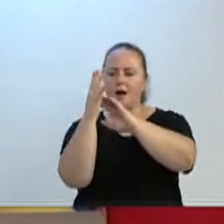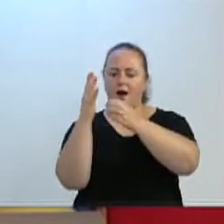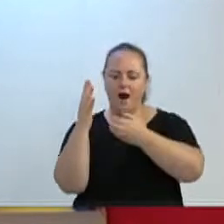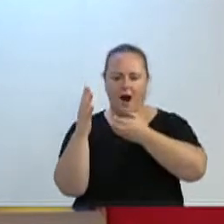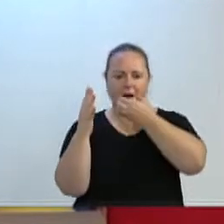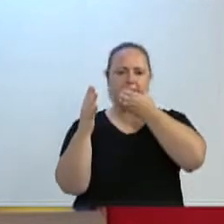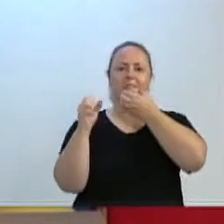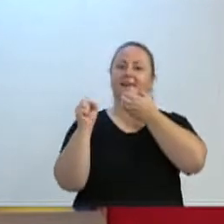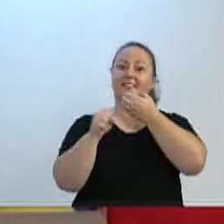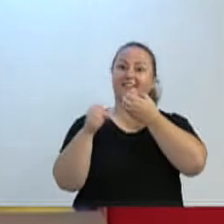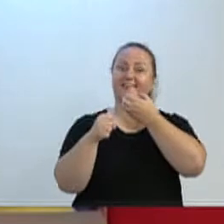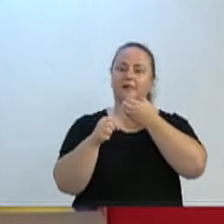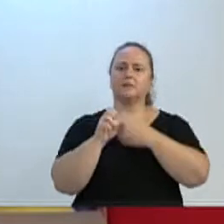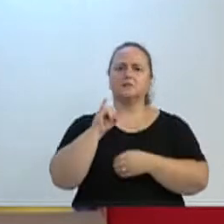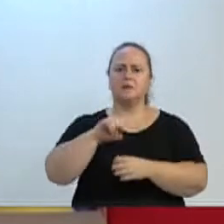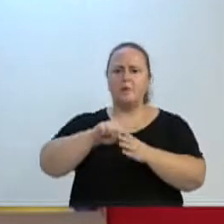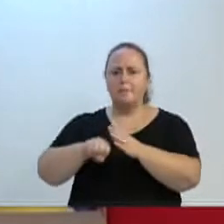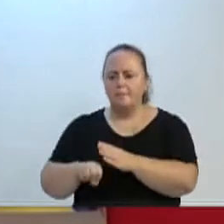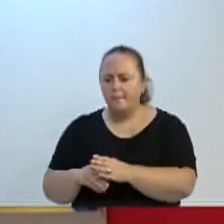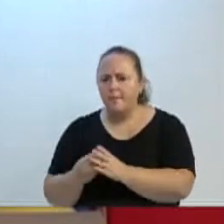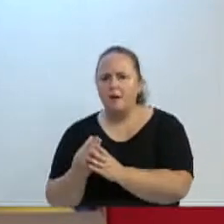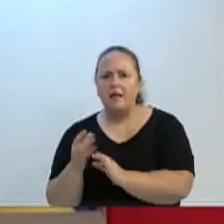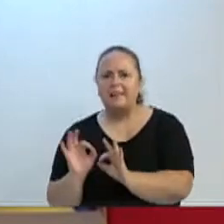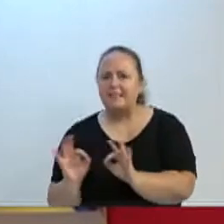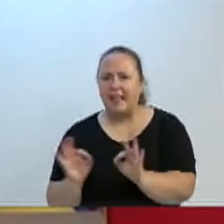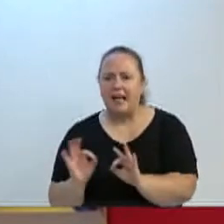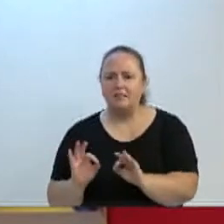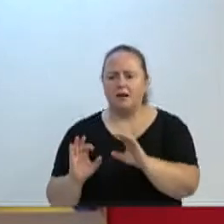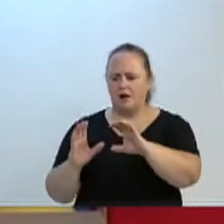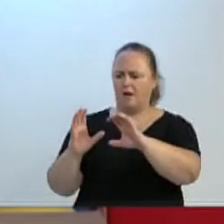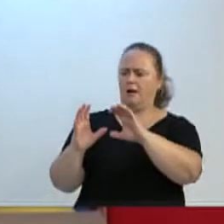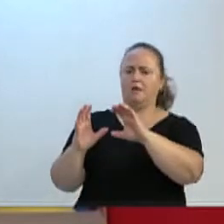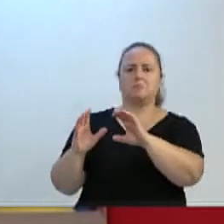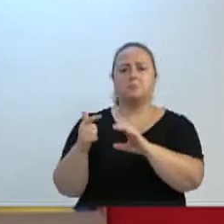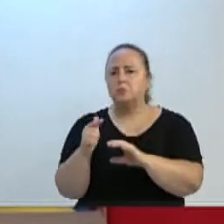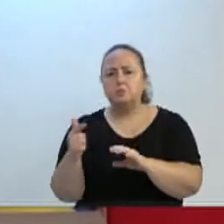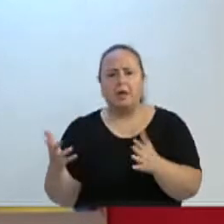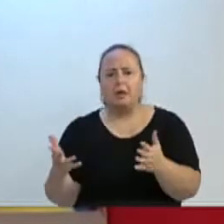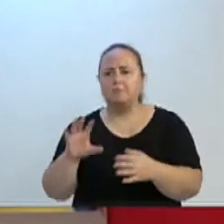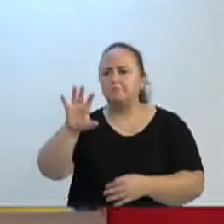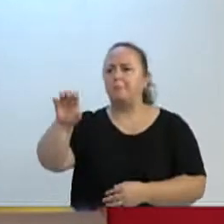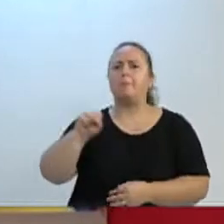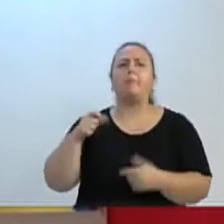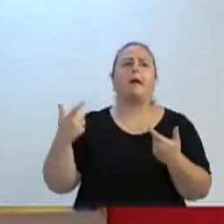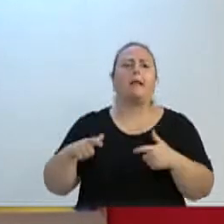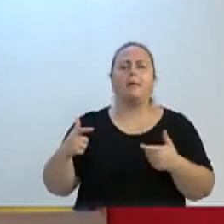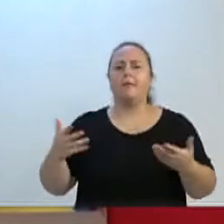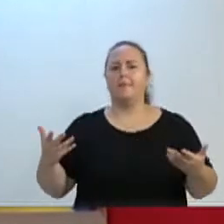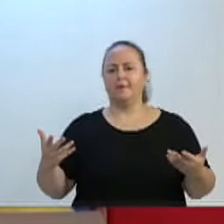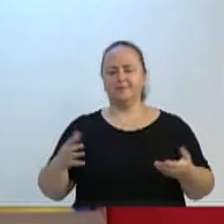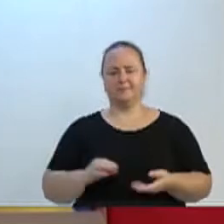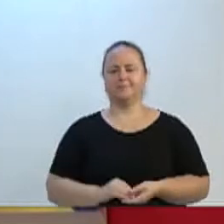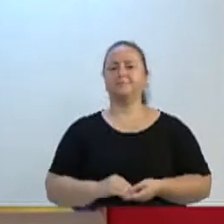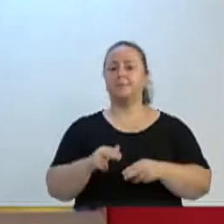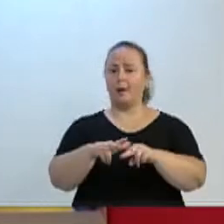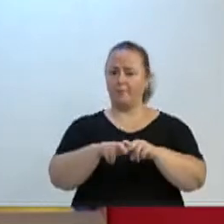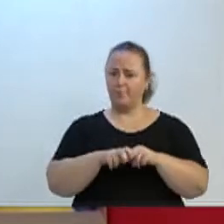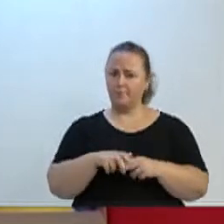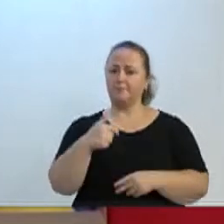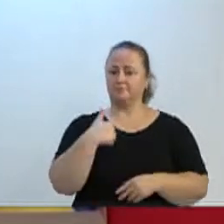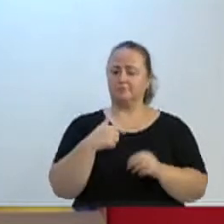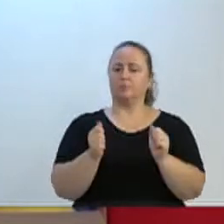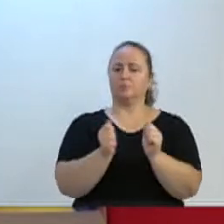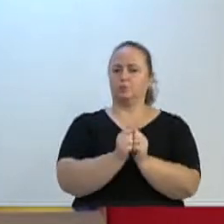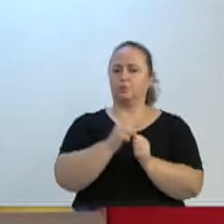plantar esse pé de fruta, nunca vamos ter essa fruta para colher. Então, nós fomos plantados, junto com o Mário Hildebrandt, junto com o